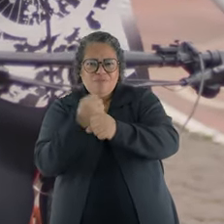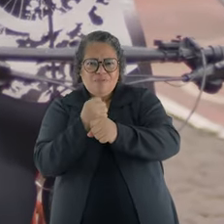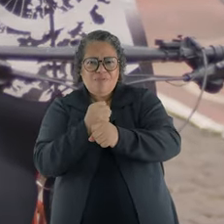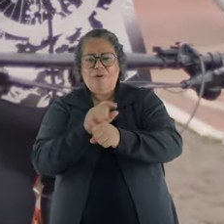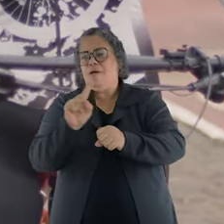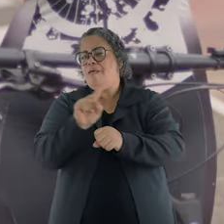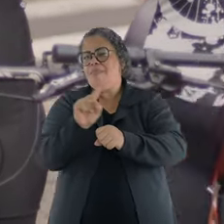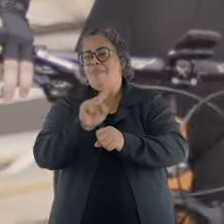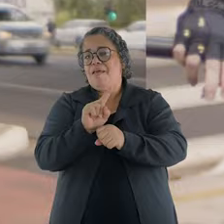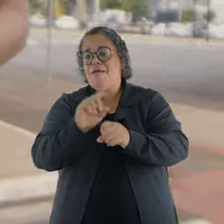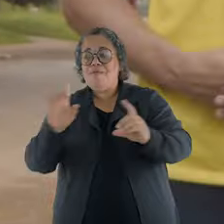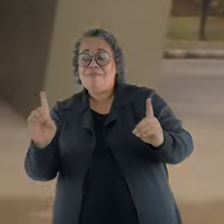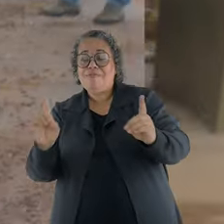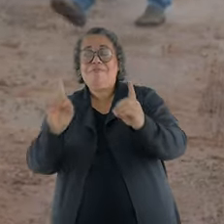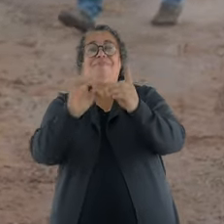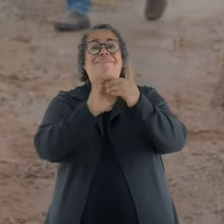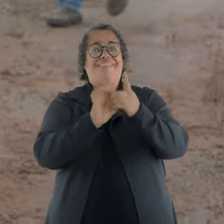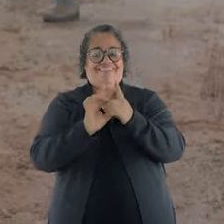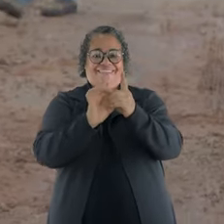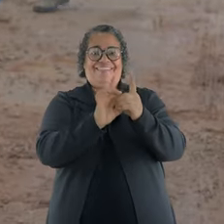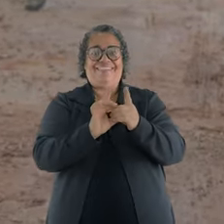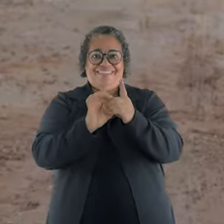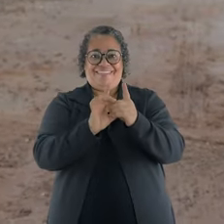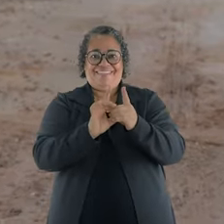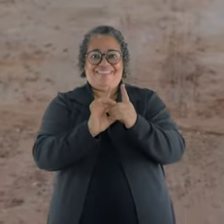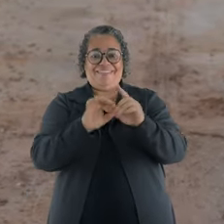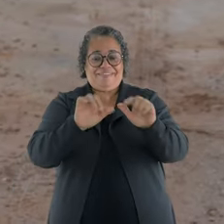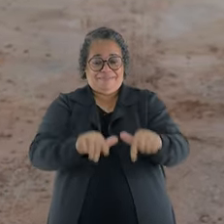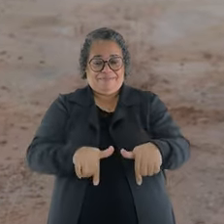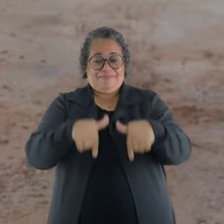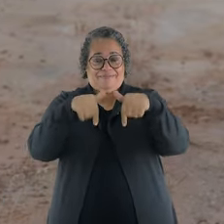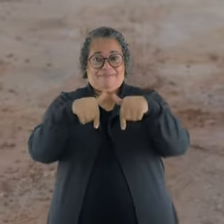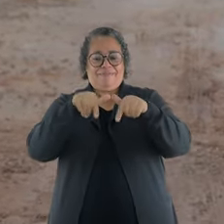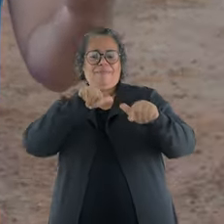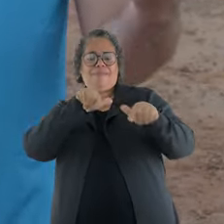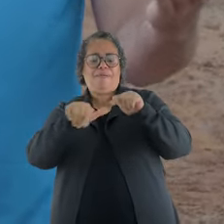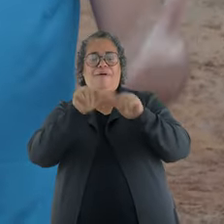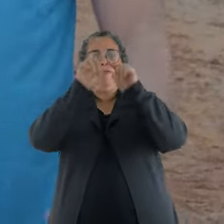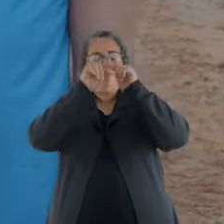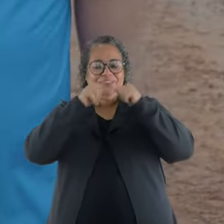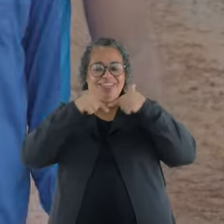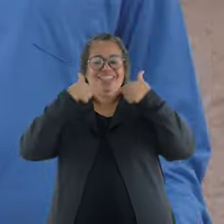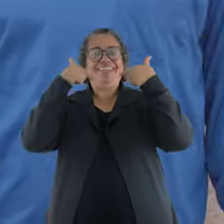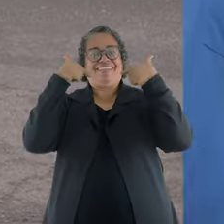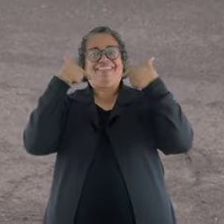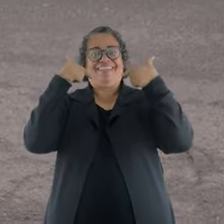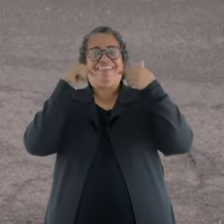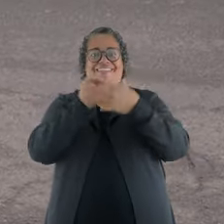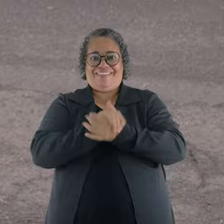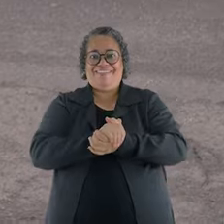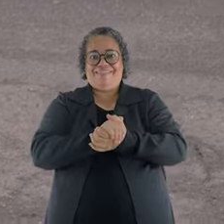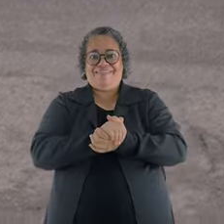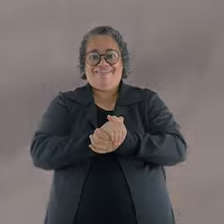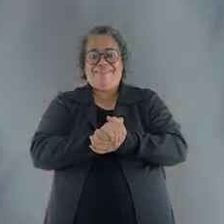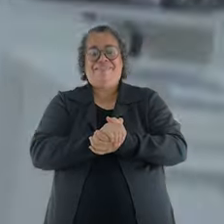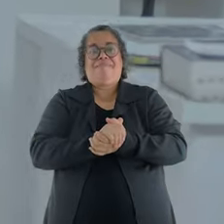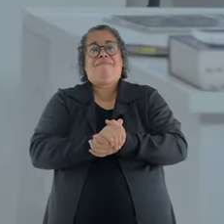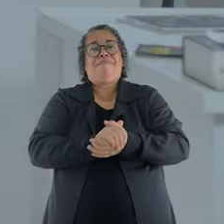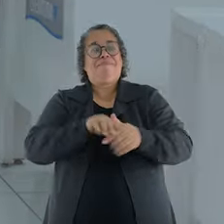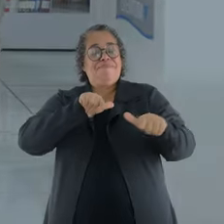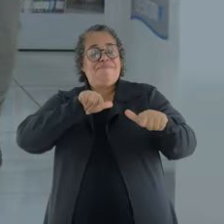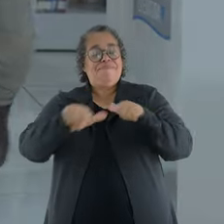um abraço que fica mais perto. E cada obra tem sempre que gerar emprego e sorrisos. É fazer mais.